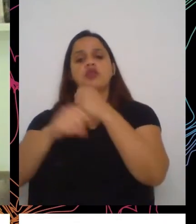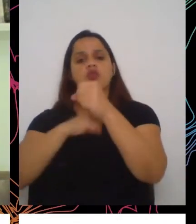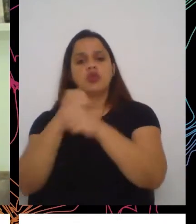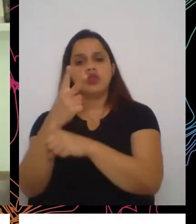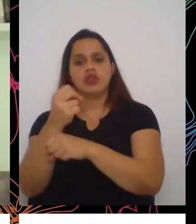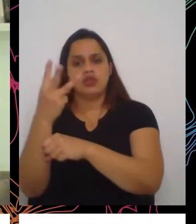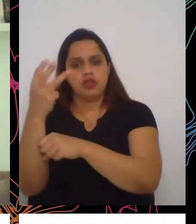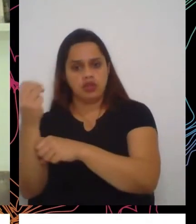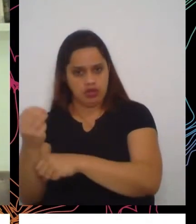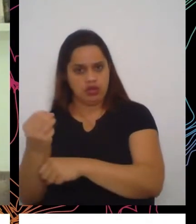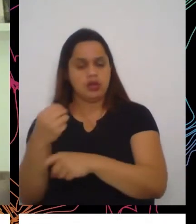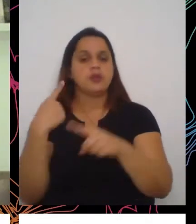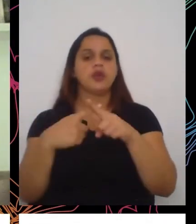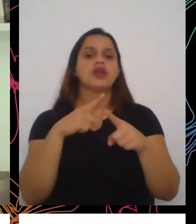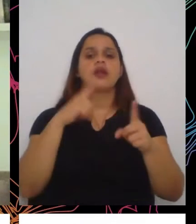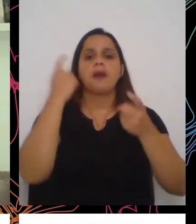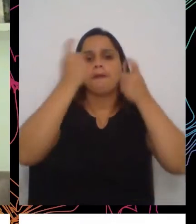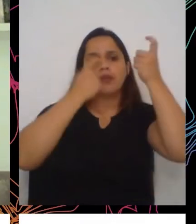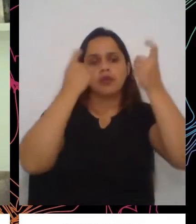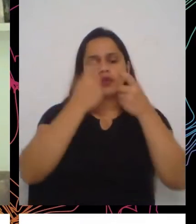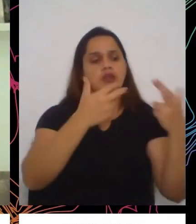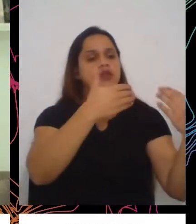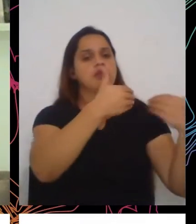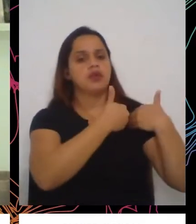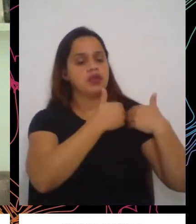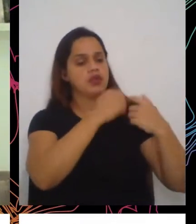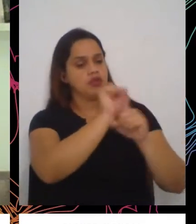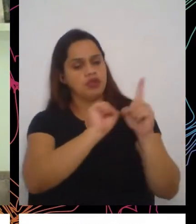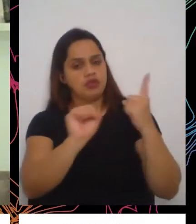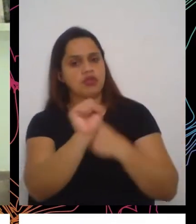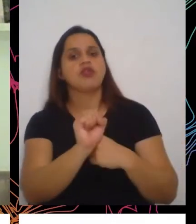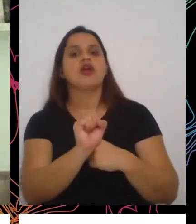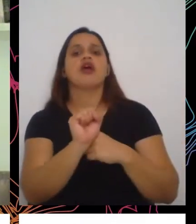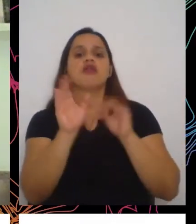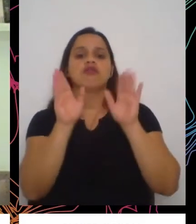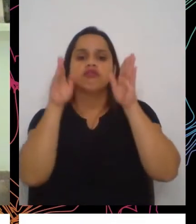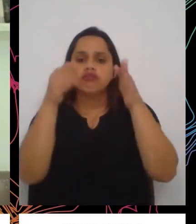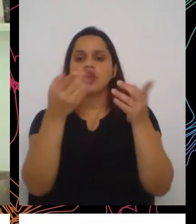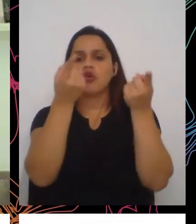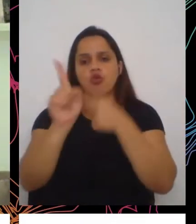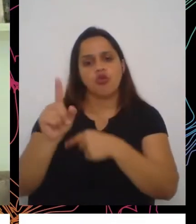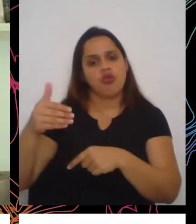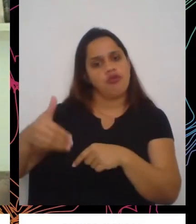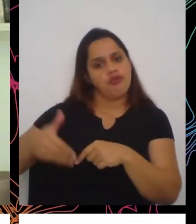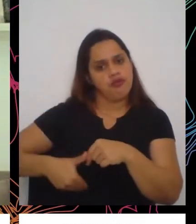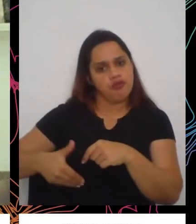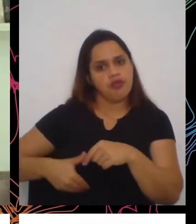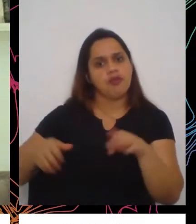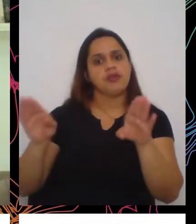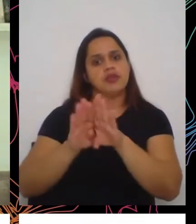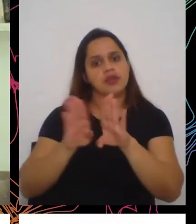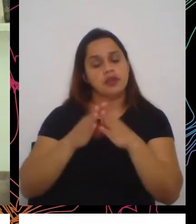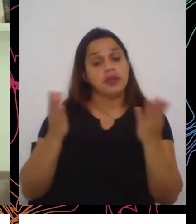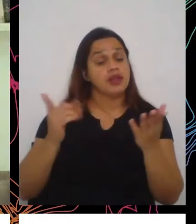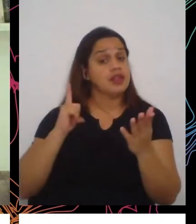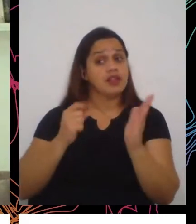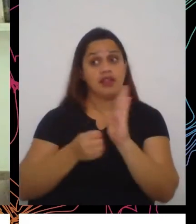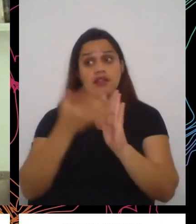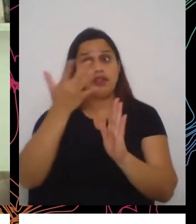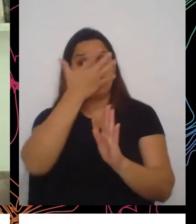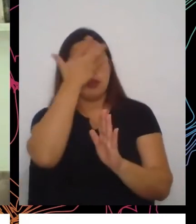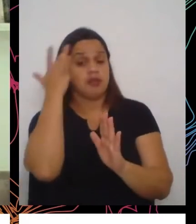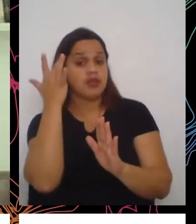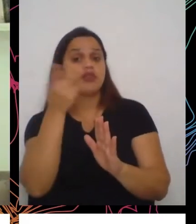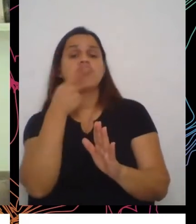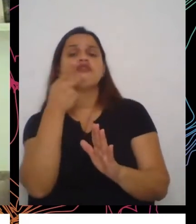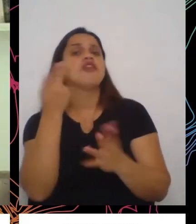áreas de responsabilidade social com relação ao combate à fome e muita gente se pergunta, bom, então, o que eu